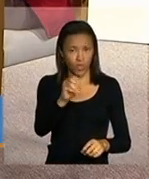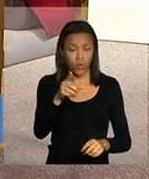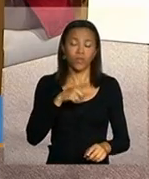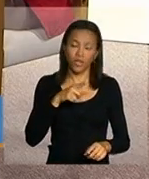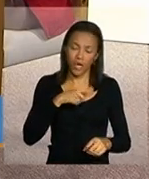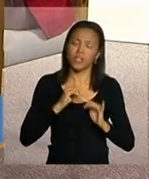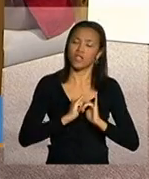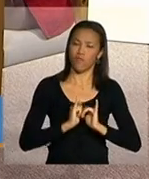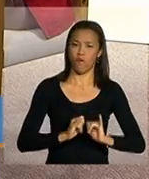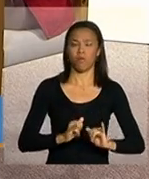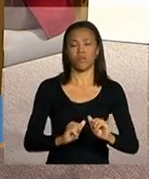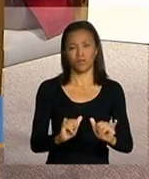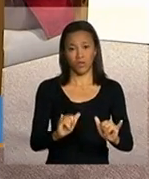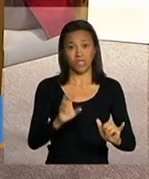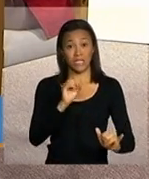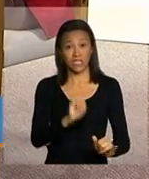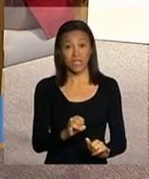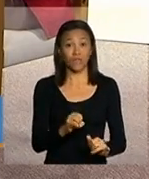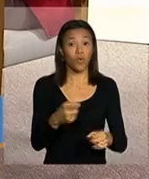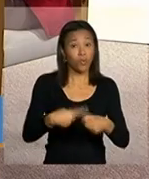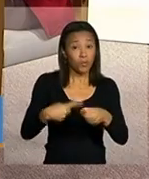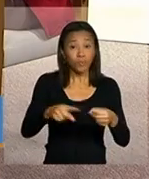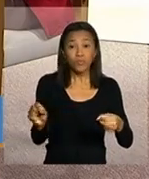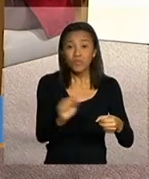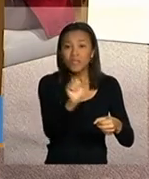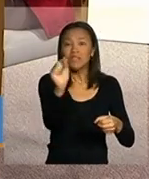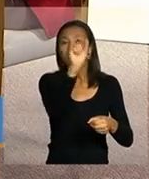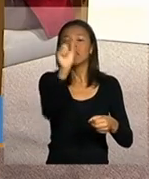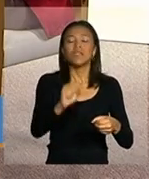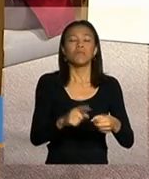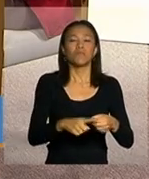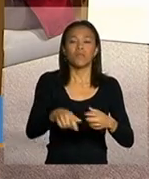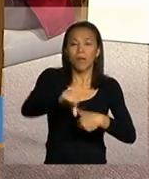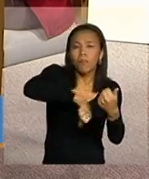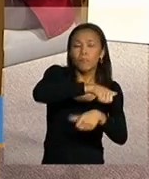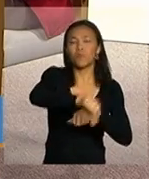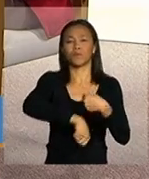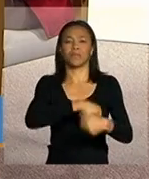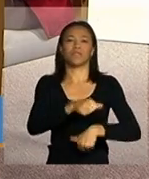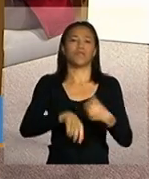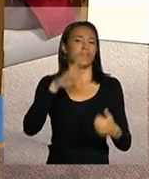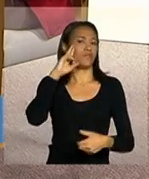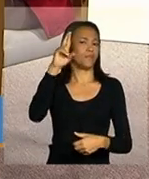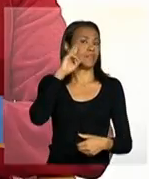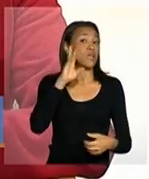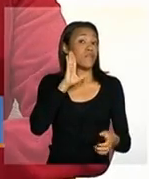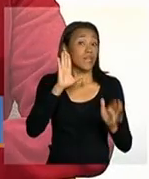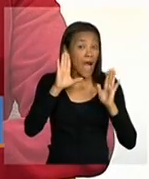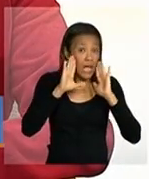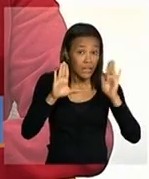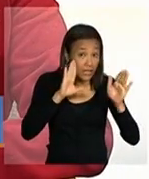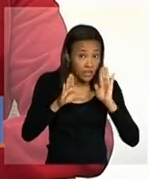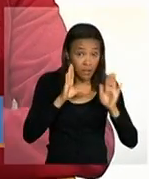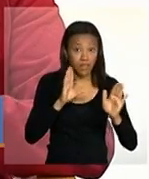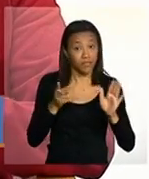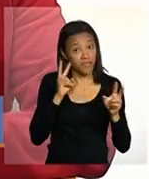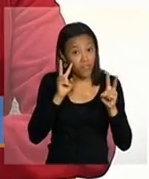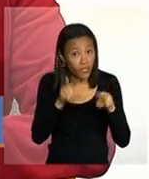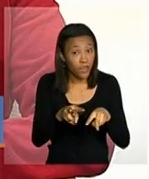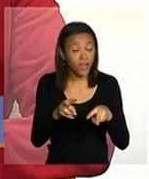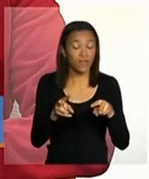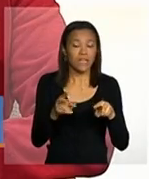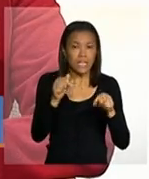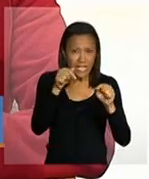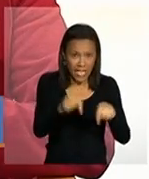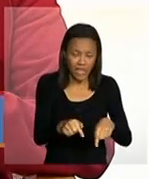informações mas se for no caso de municípios que as gestões estão mudando é importante também que fiquem atentos que observem isso e que